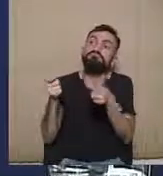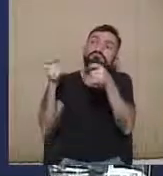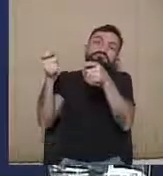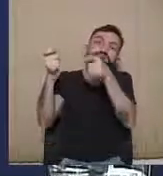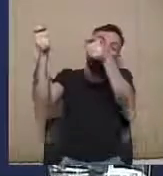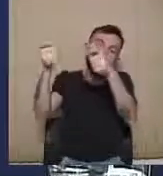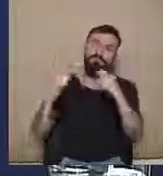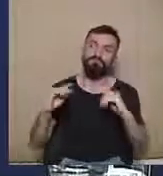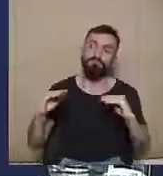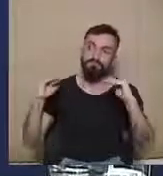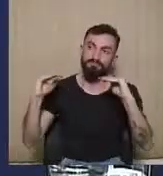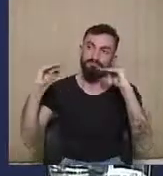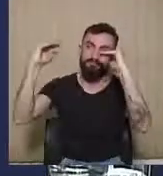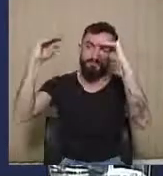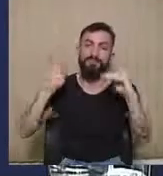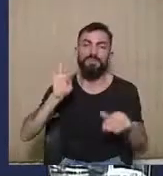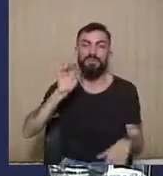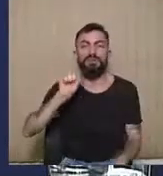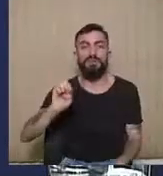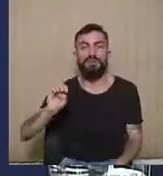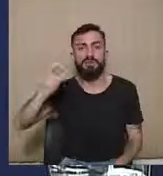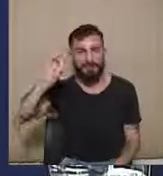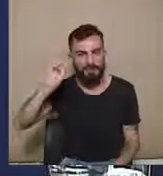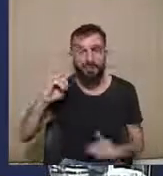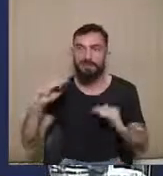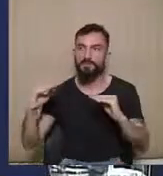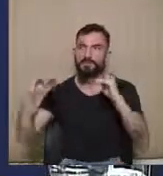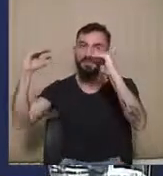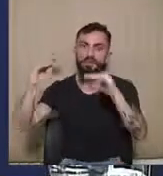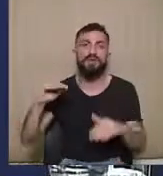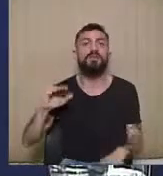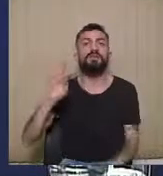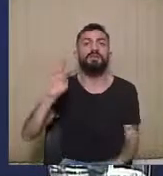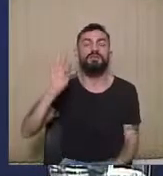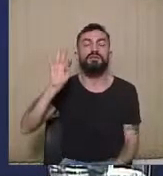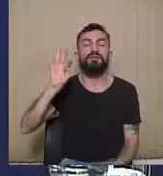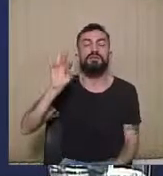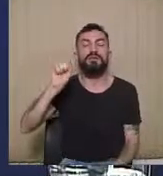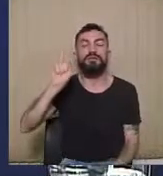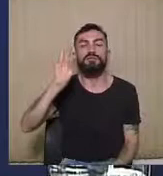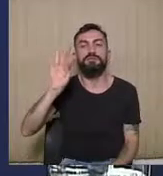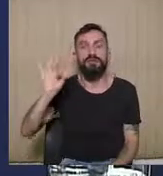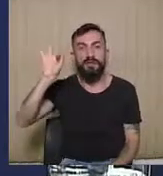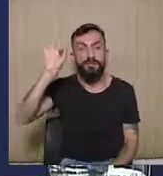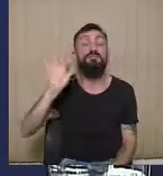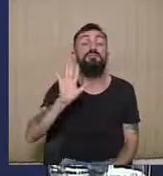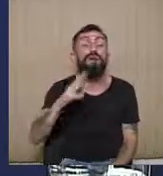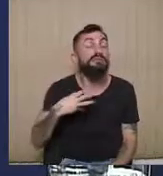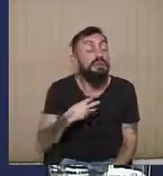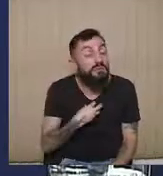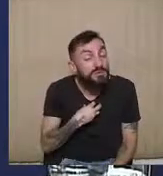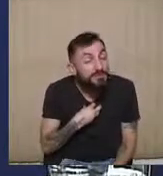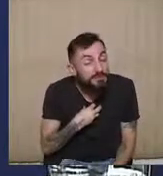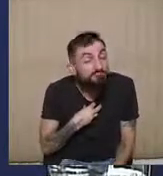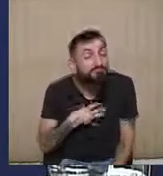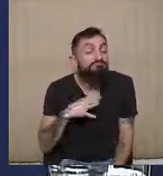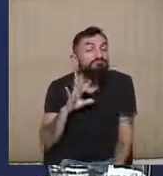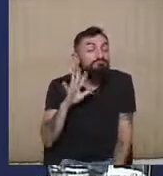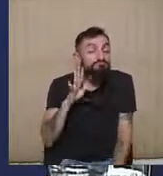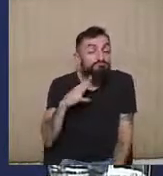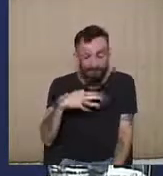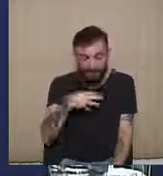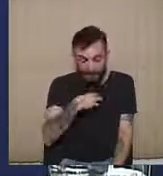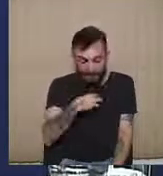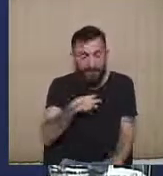STF, sem querer aqui fazer qualquer consideração, mas a sensação que dá é que pode